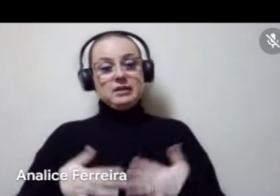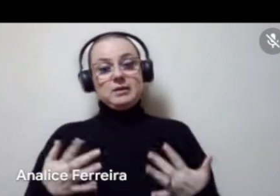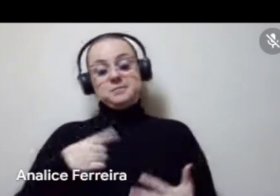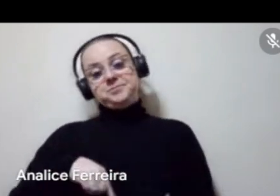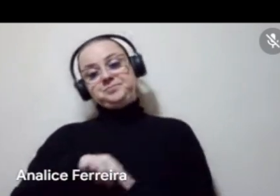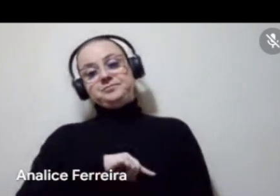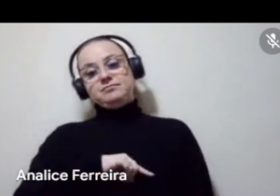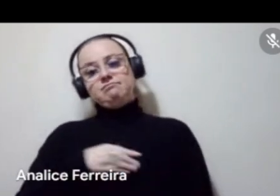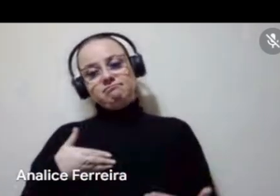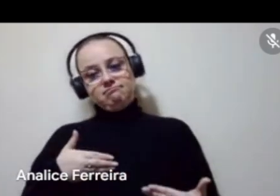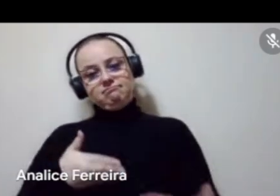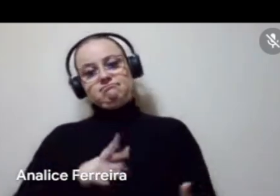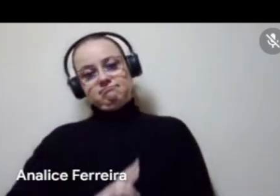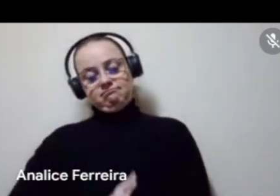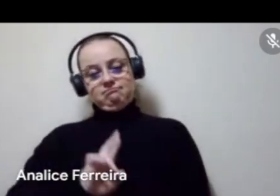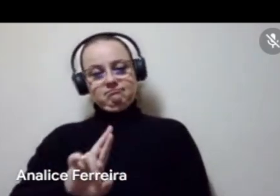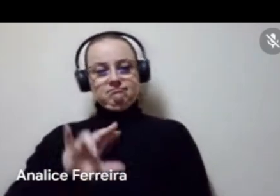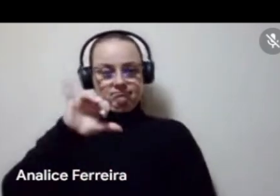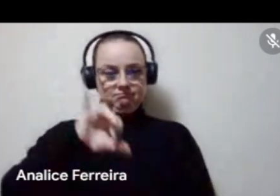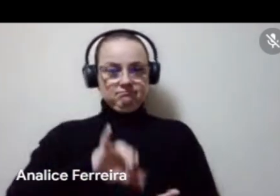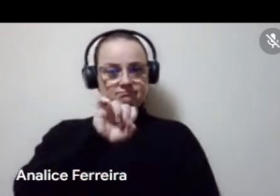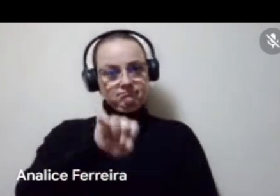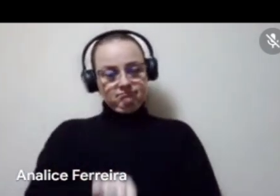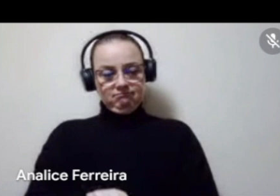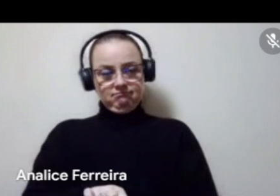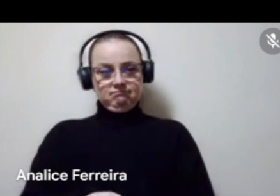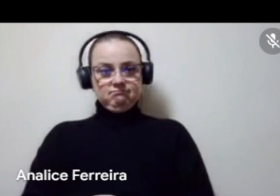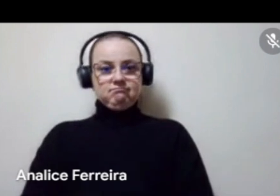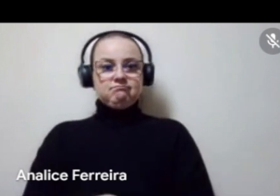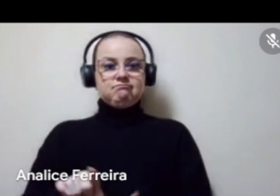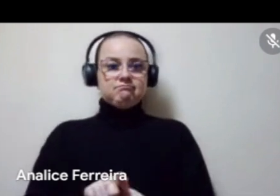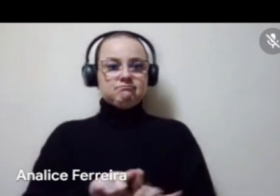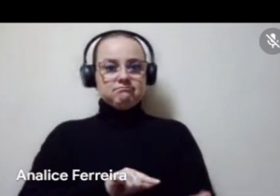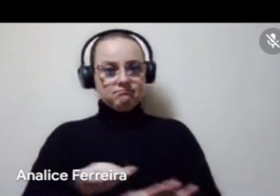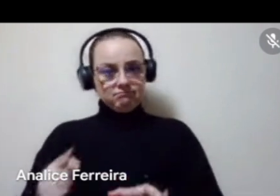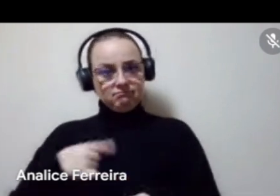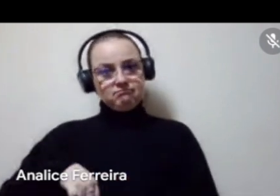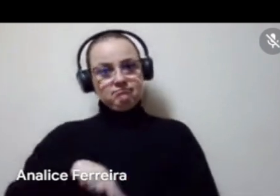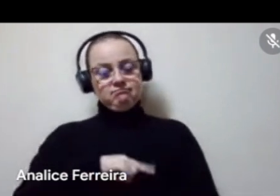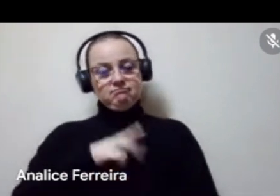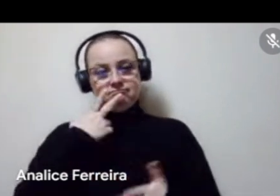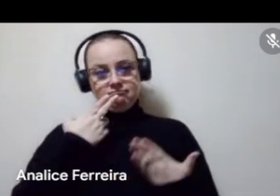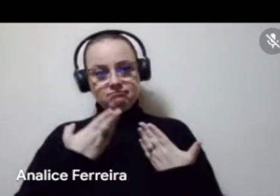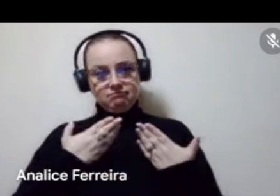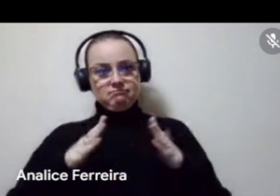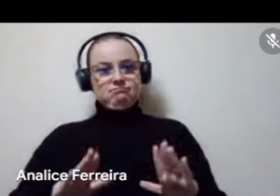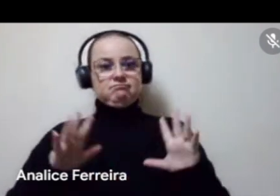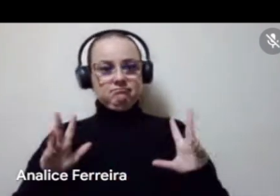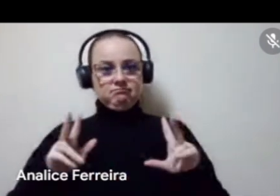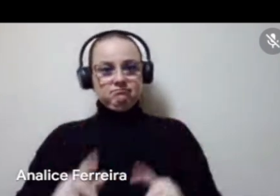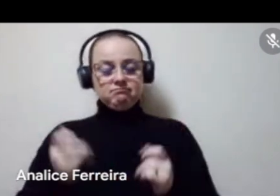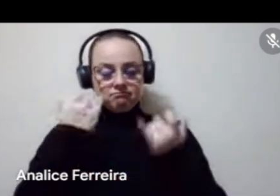ouve os representantes dos grupos afirmativos e essa semana a gente está fazendo uma escuta aberta a toda a sociedade e em